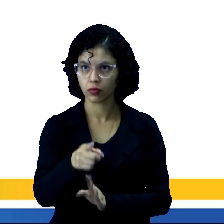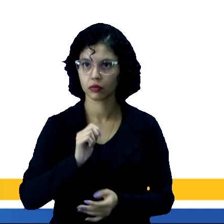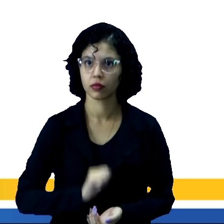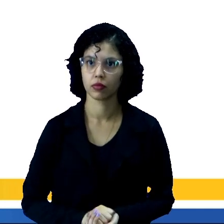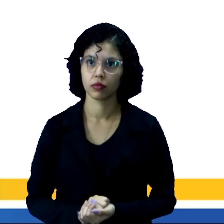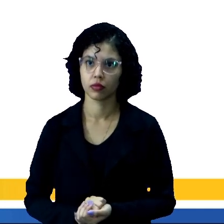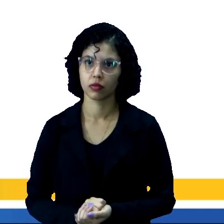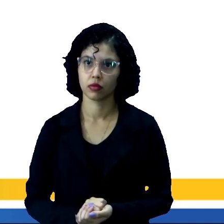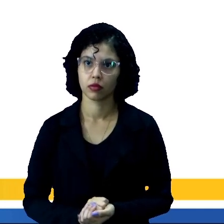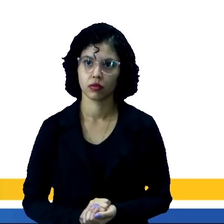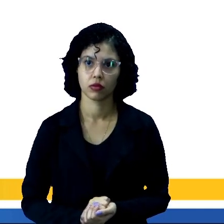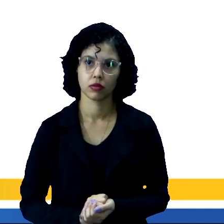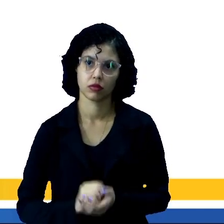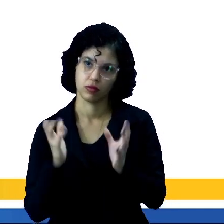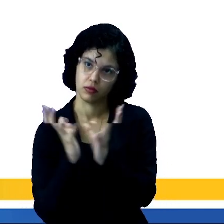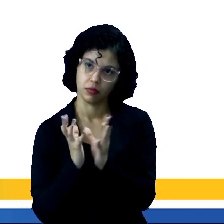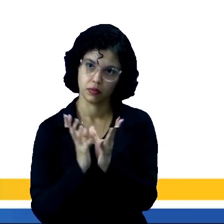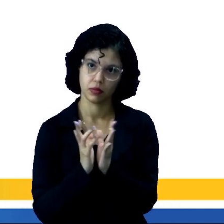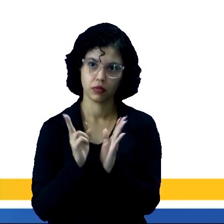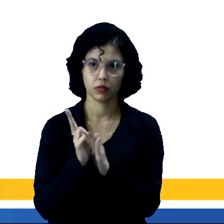que, em bando,